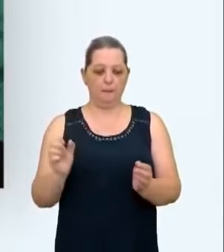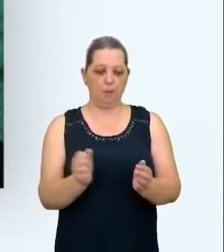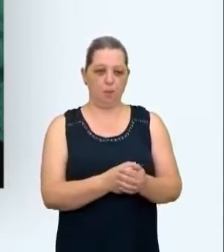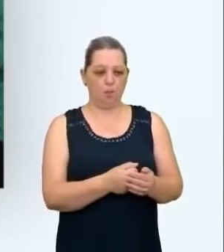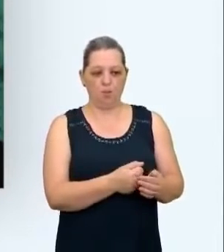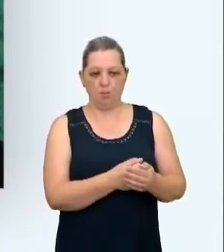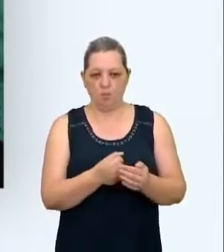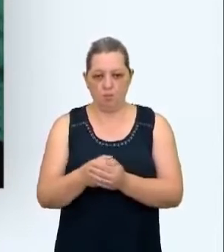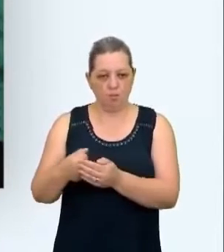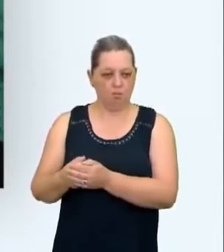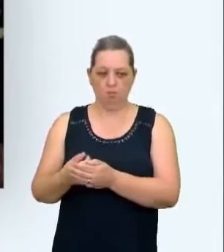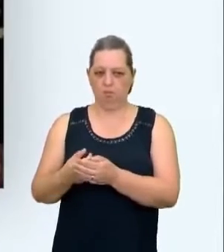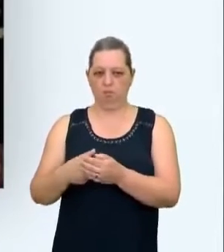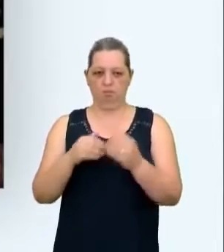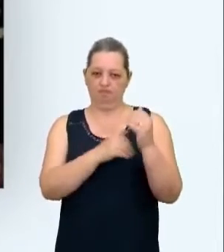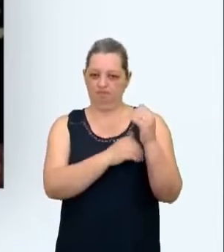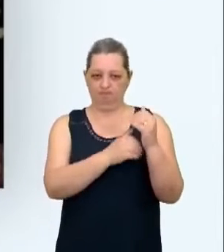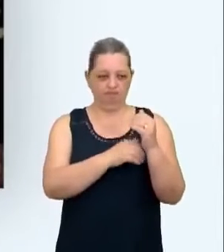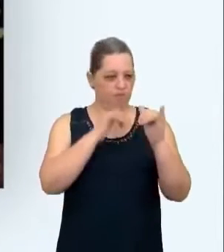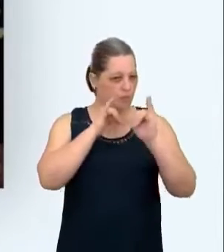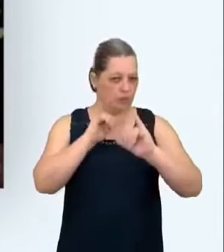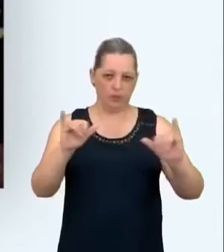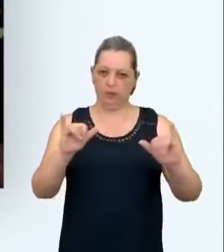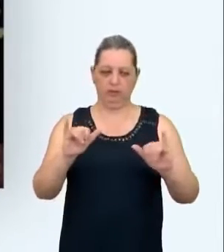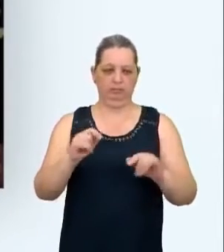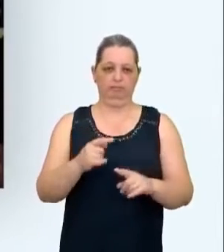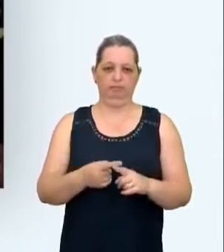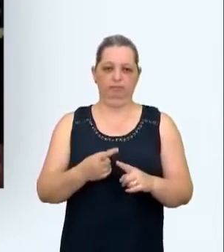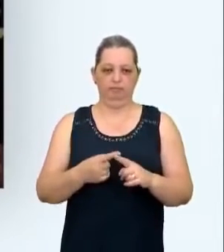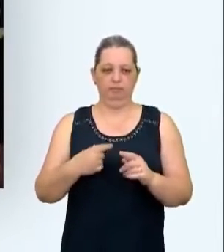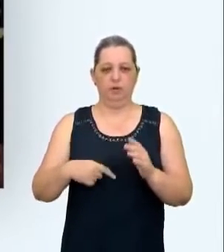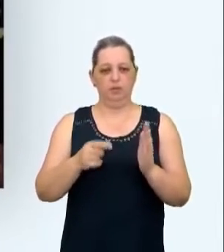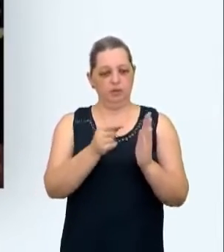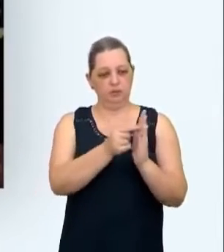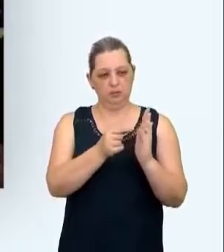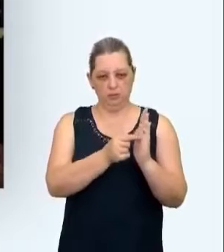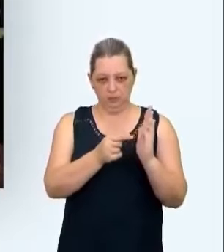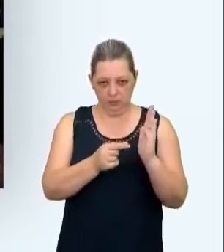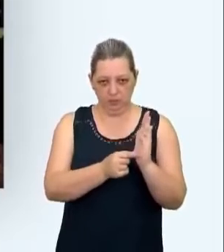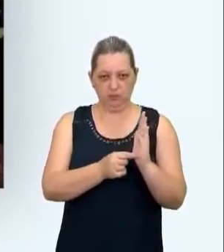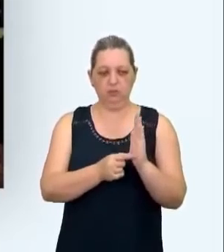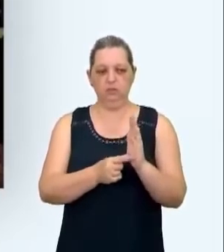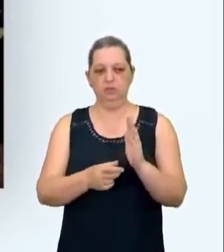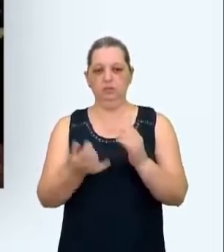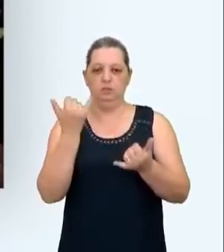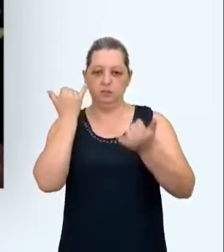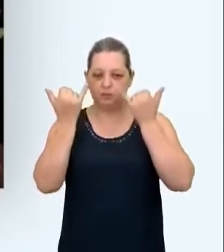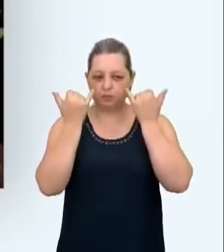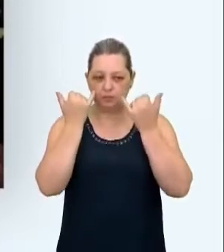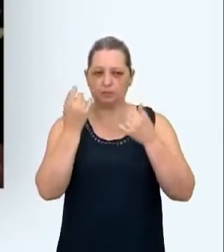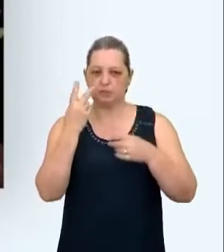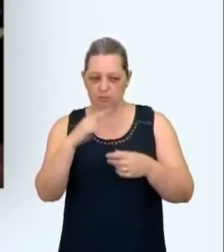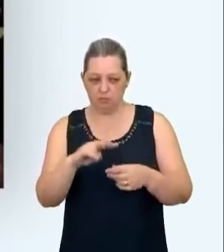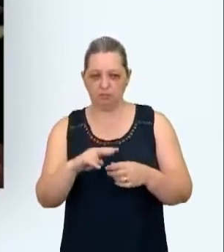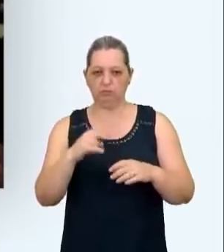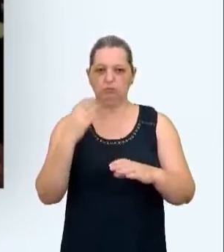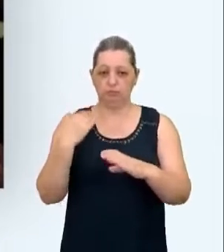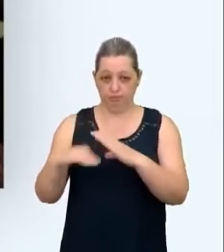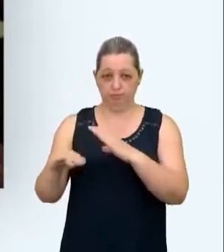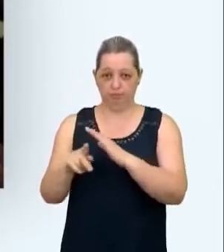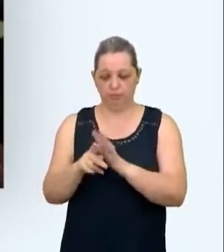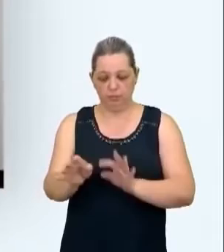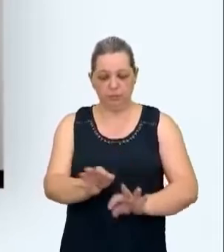ou não eram noticiadas. Queríamos um software que permitisse que as pessoas mandassem informações sobre o que viam, informações que seriam